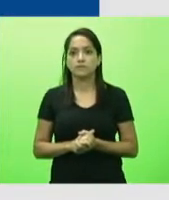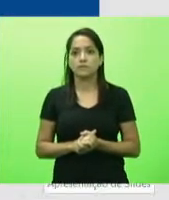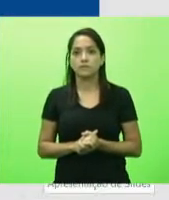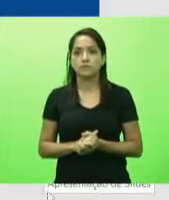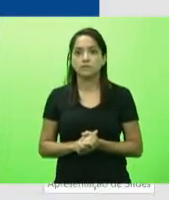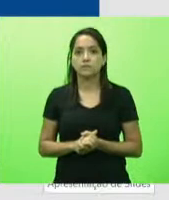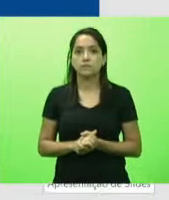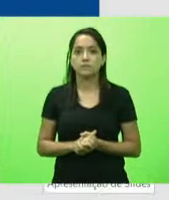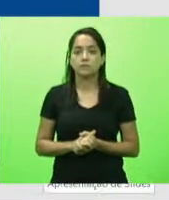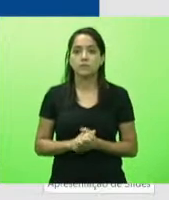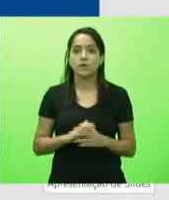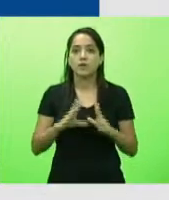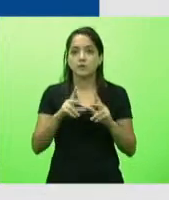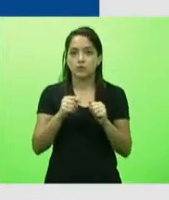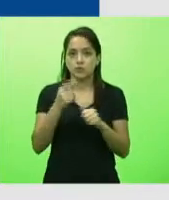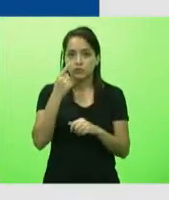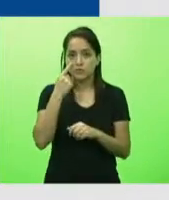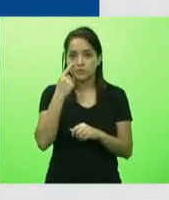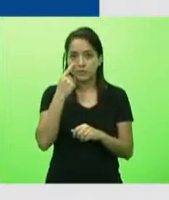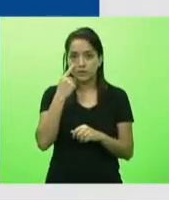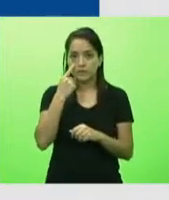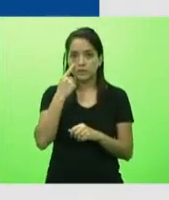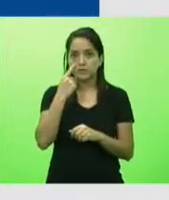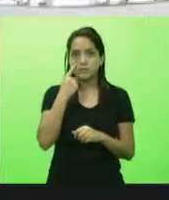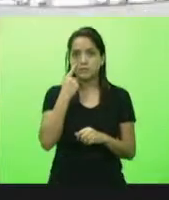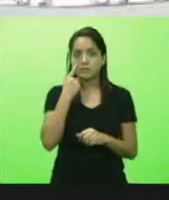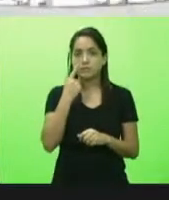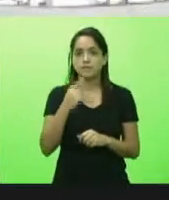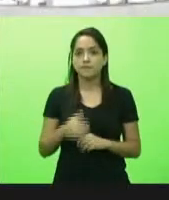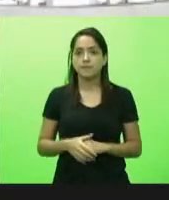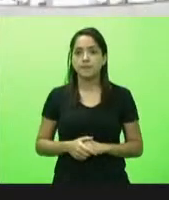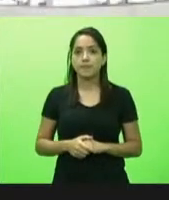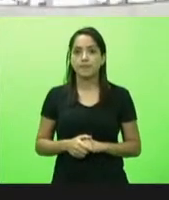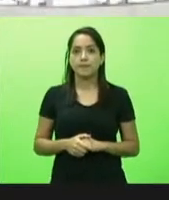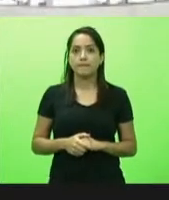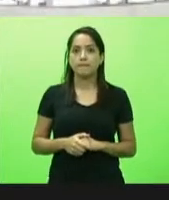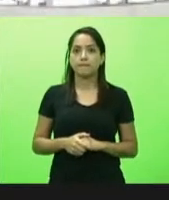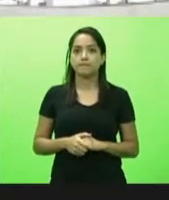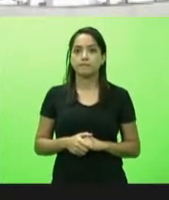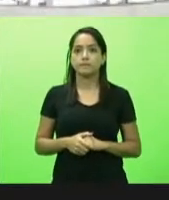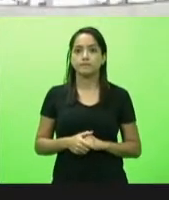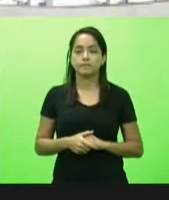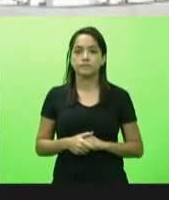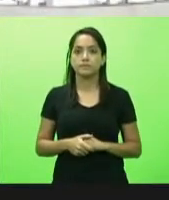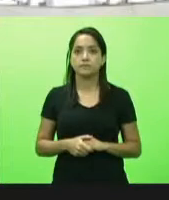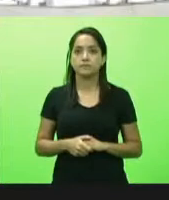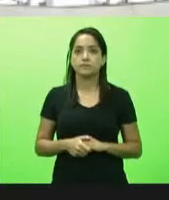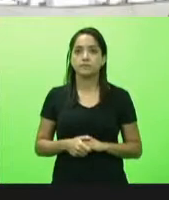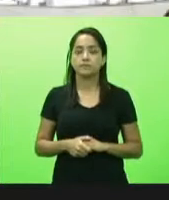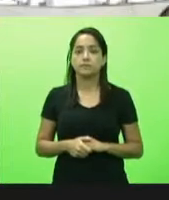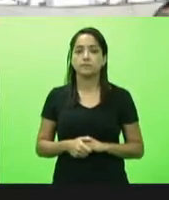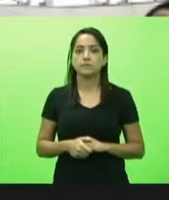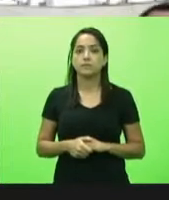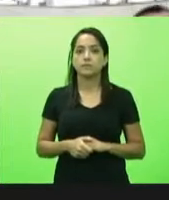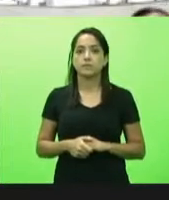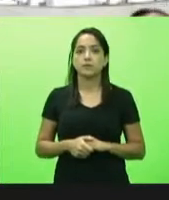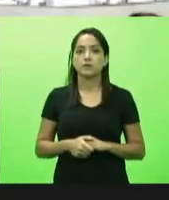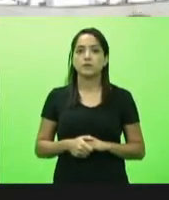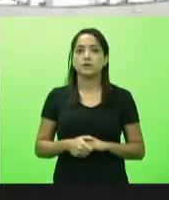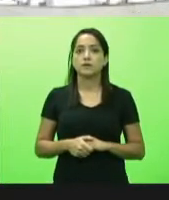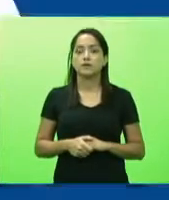todos enxergam e me escutam sim secretário pode pode continuar muito bem